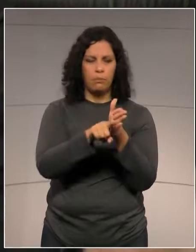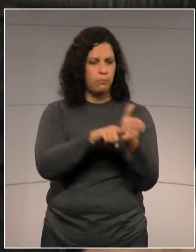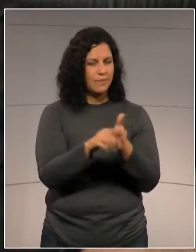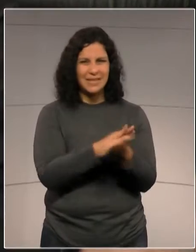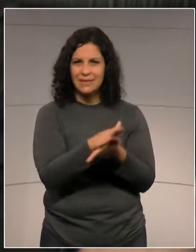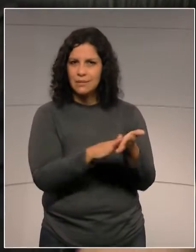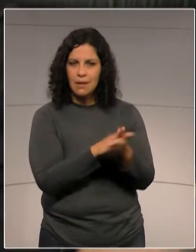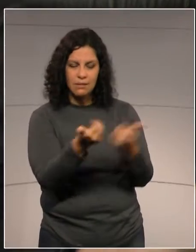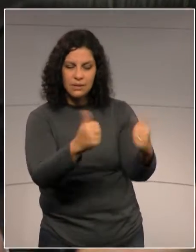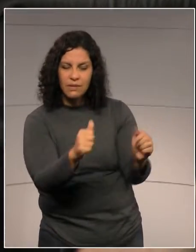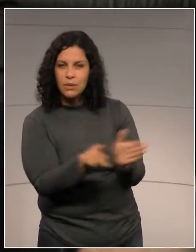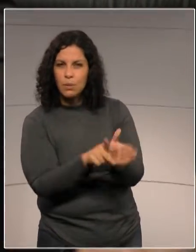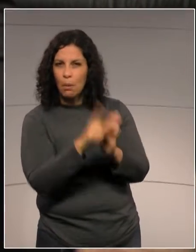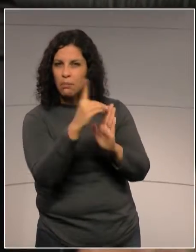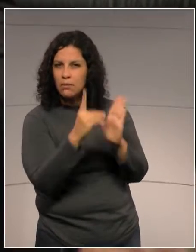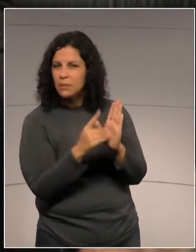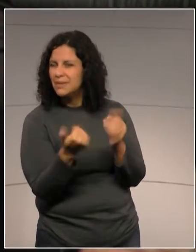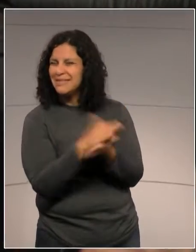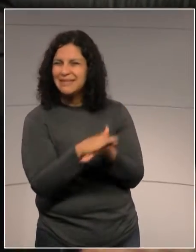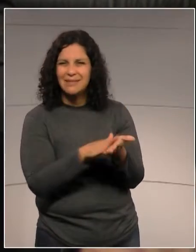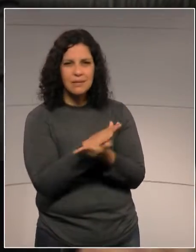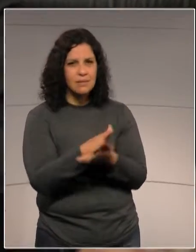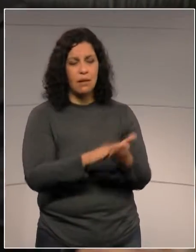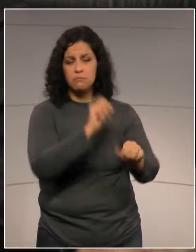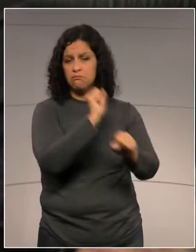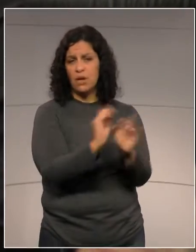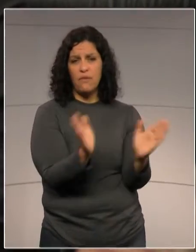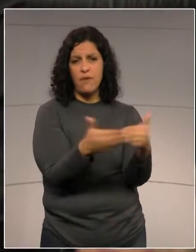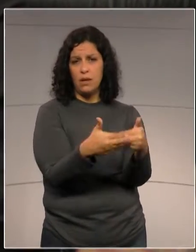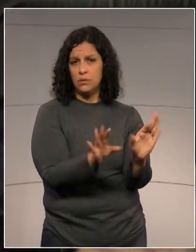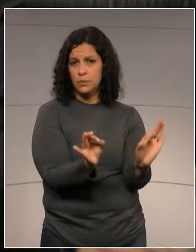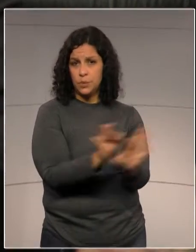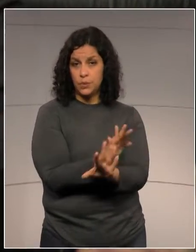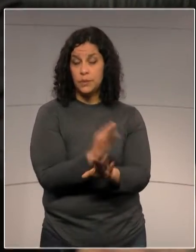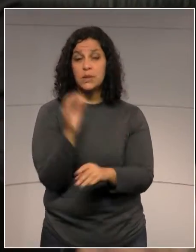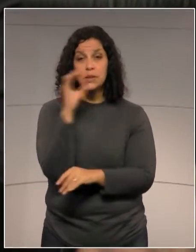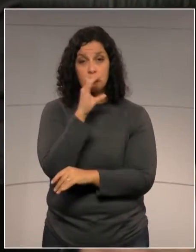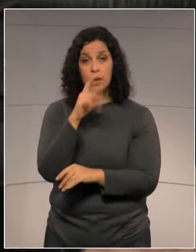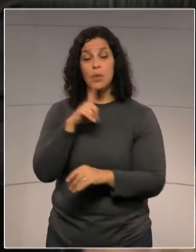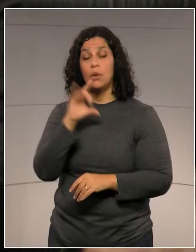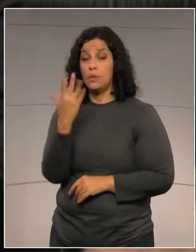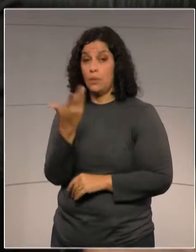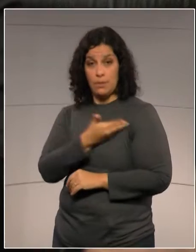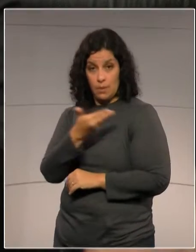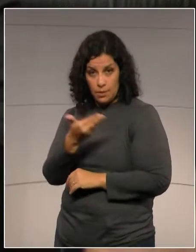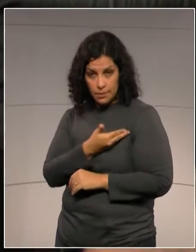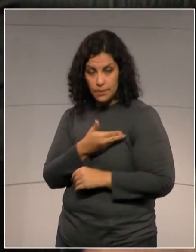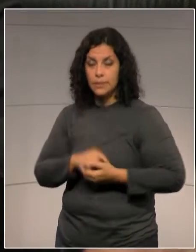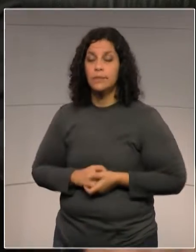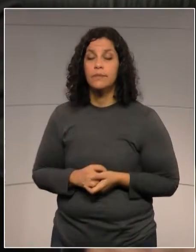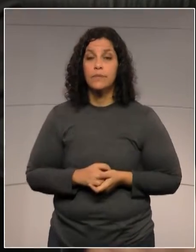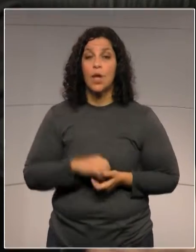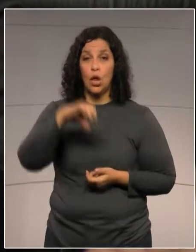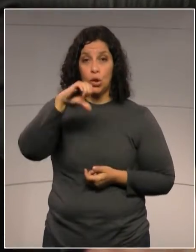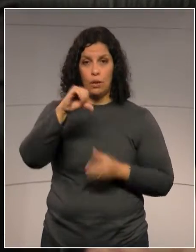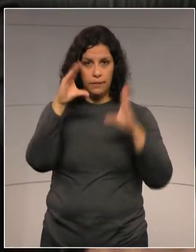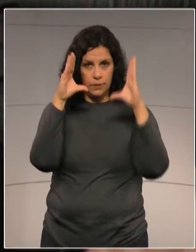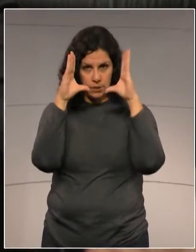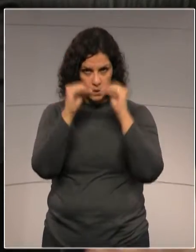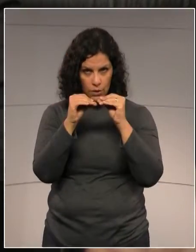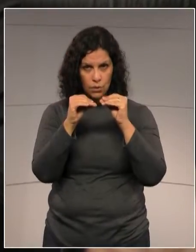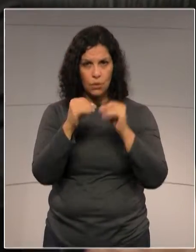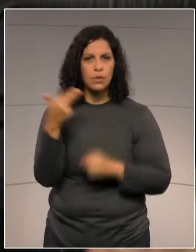necrópsia, e vou rapidamente falar uma situação. Um amigo meu, às nove horas da noite,